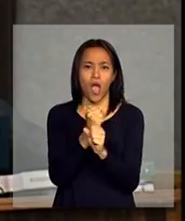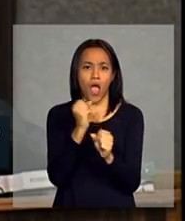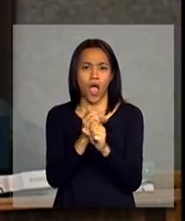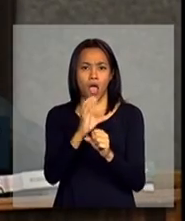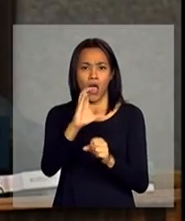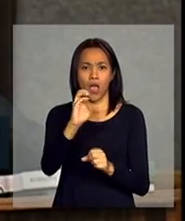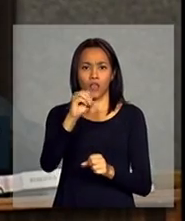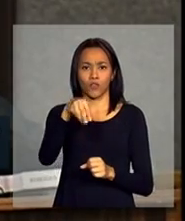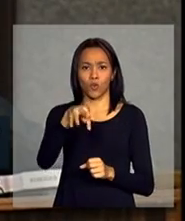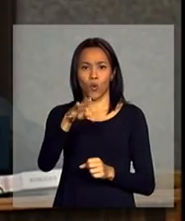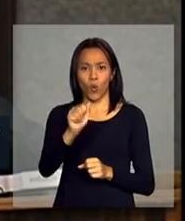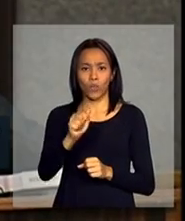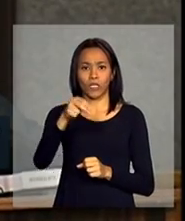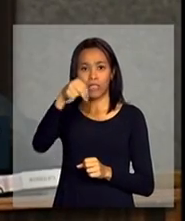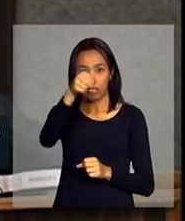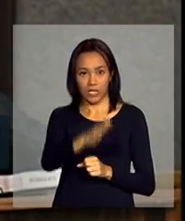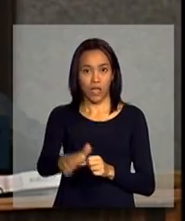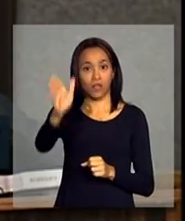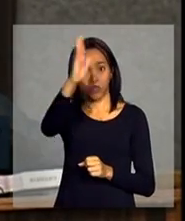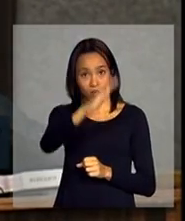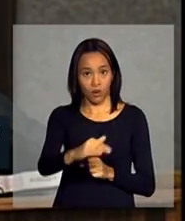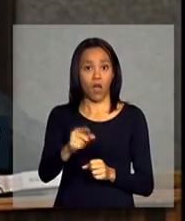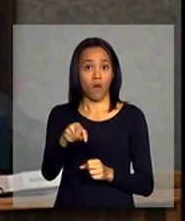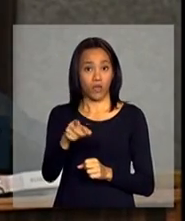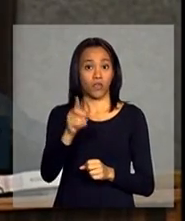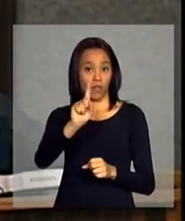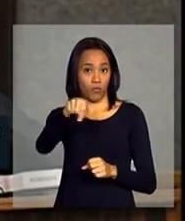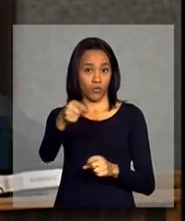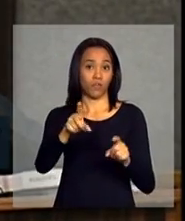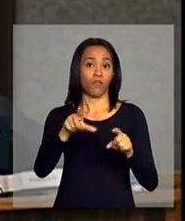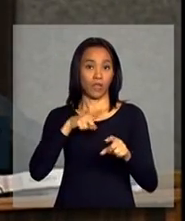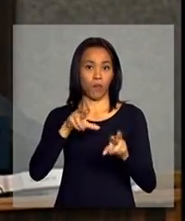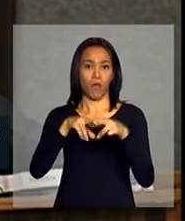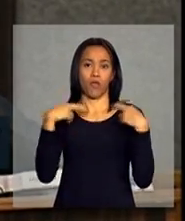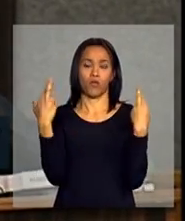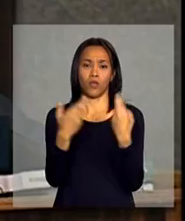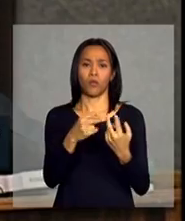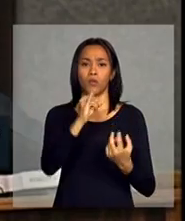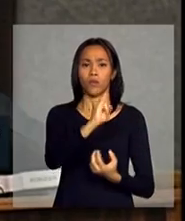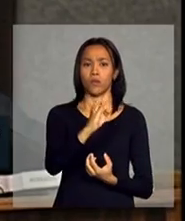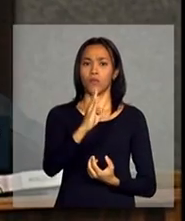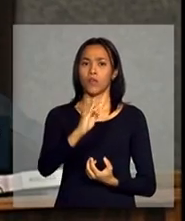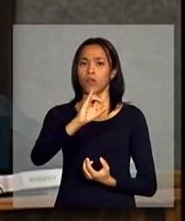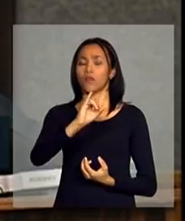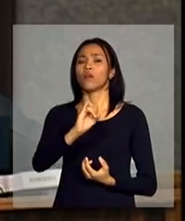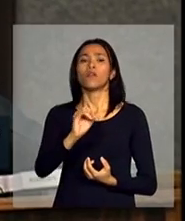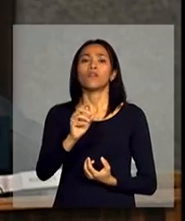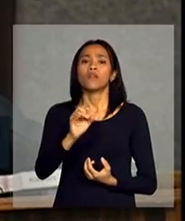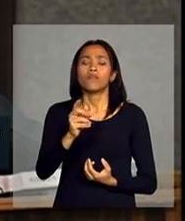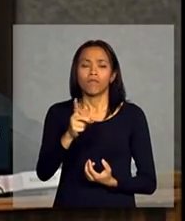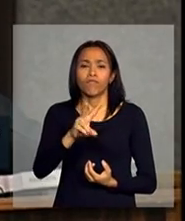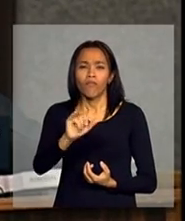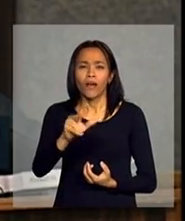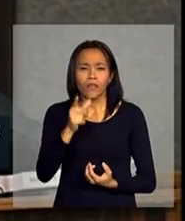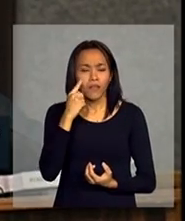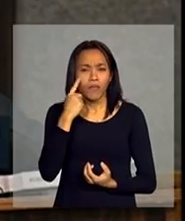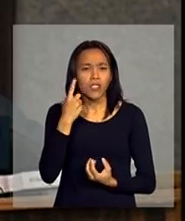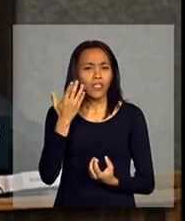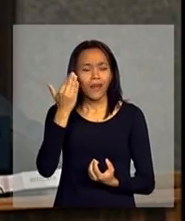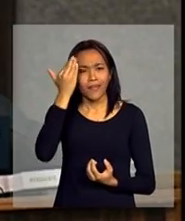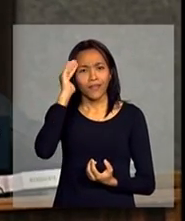que a gente está estudando. O Ricardo, acho que tem uma reunião no IBGE, não é isso? Para tentar entender essa...